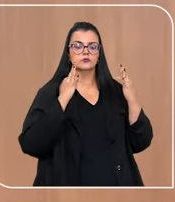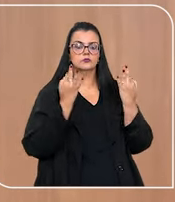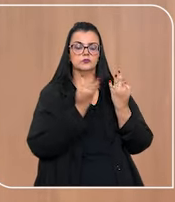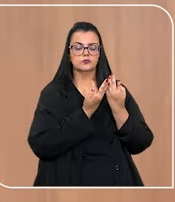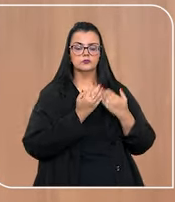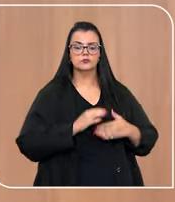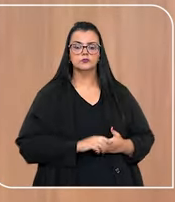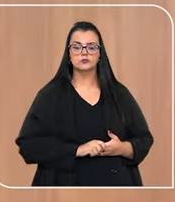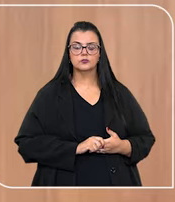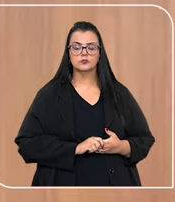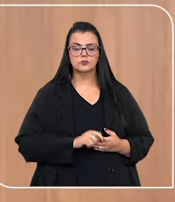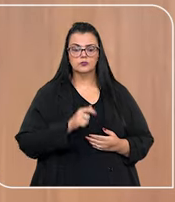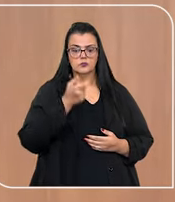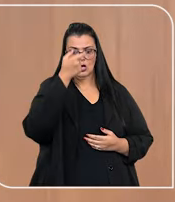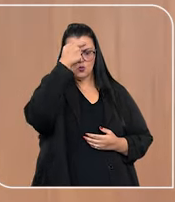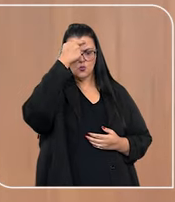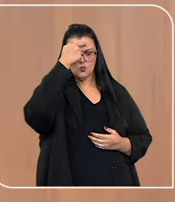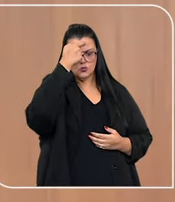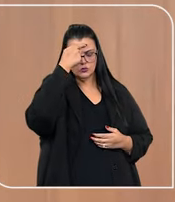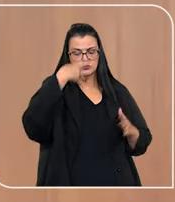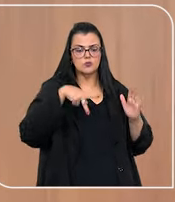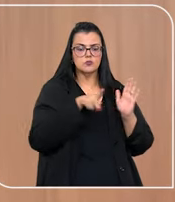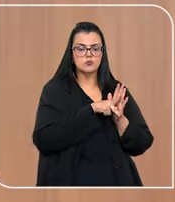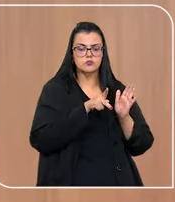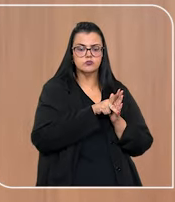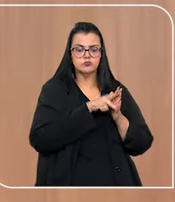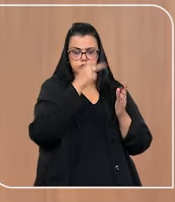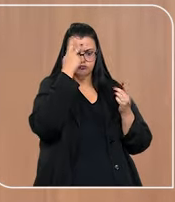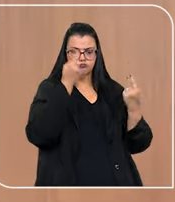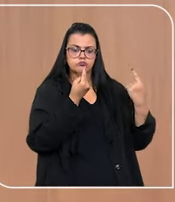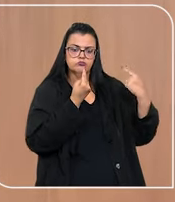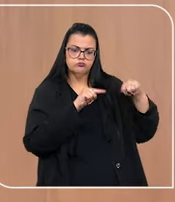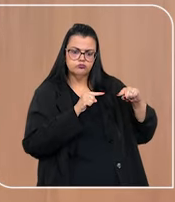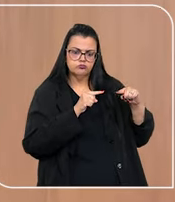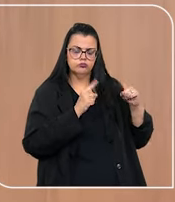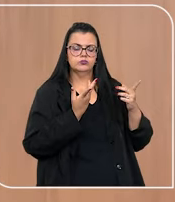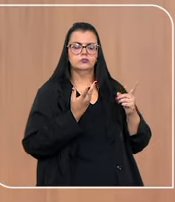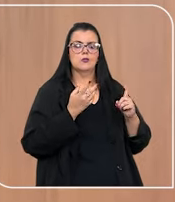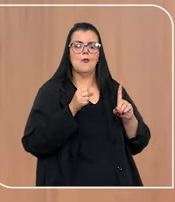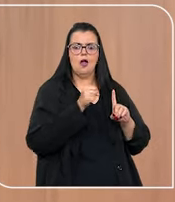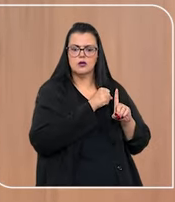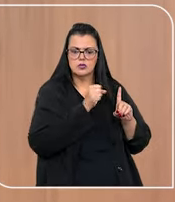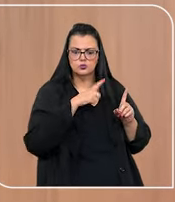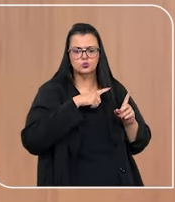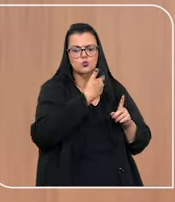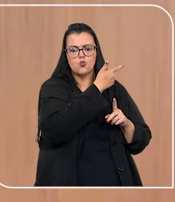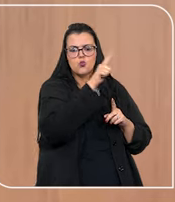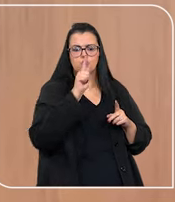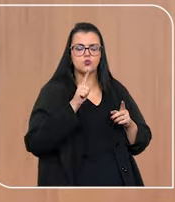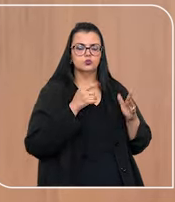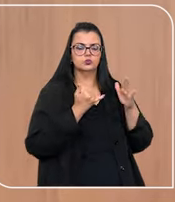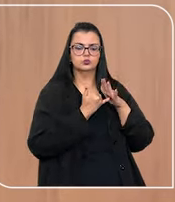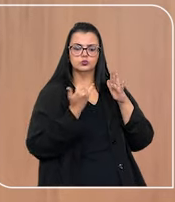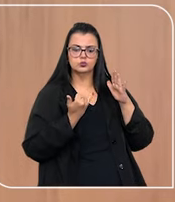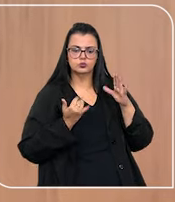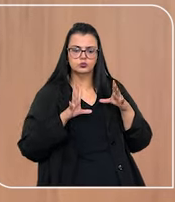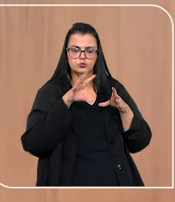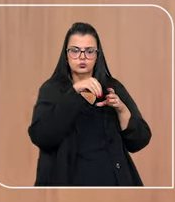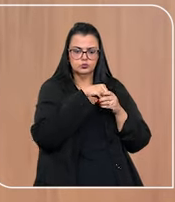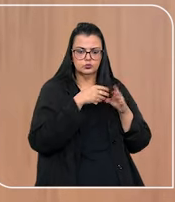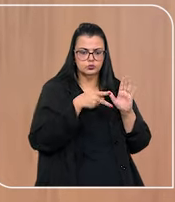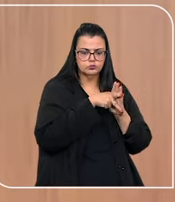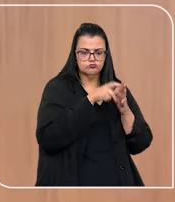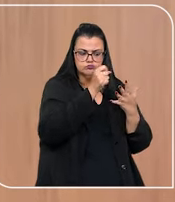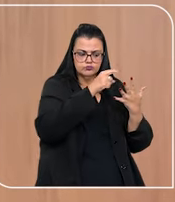familiar, a conscientização do agressor e a proteção de todos os outros institutos que